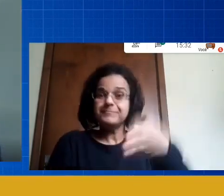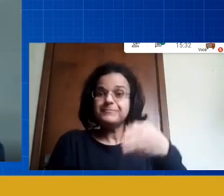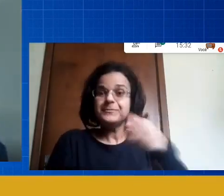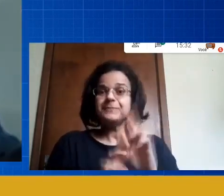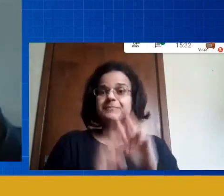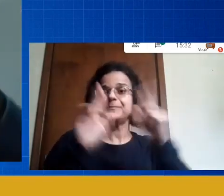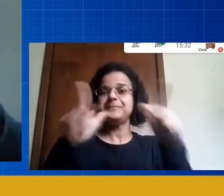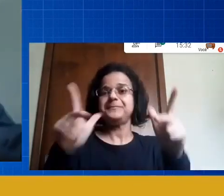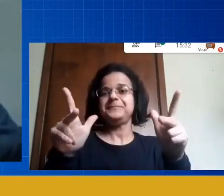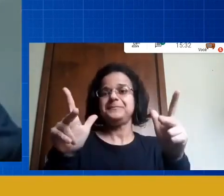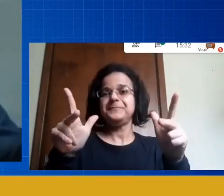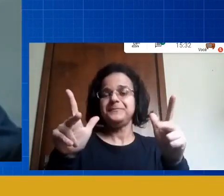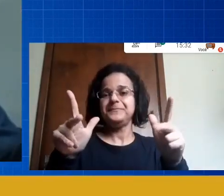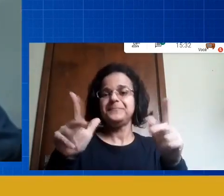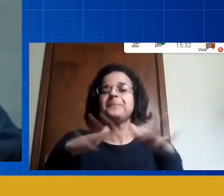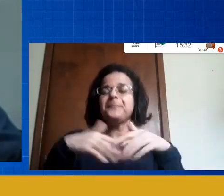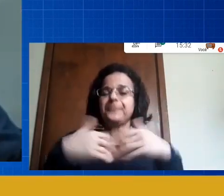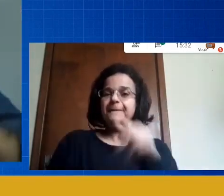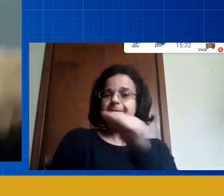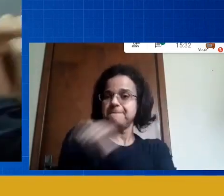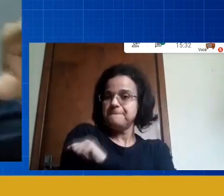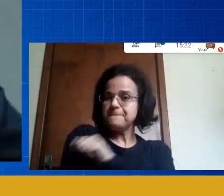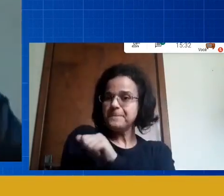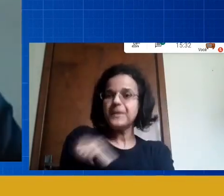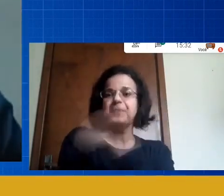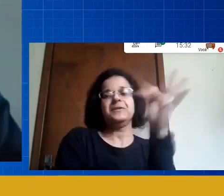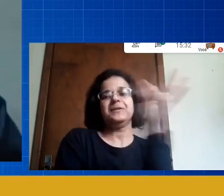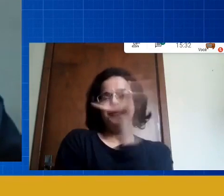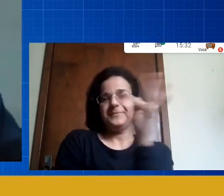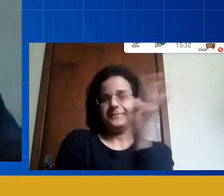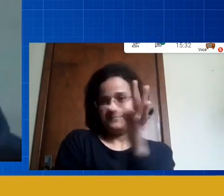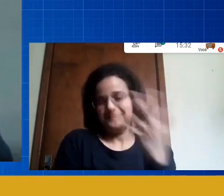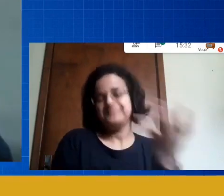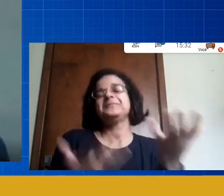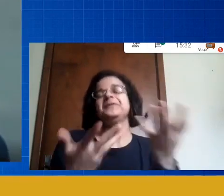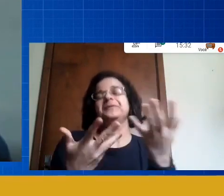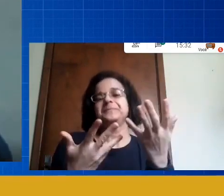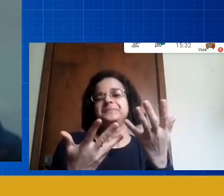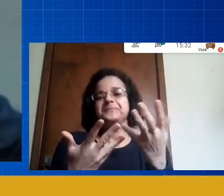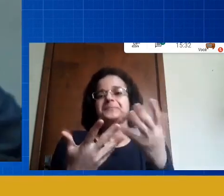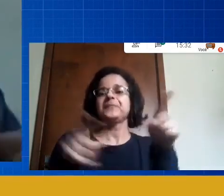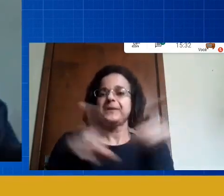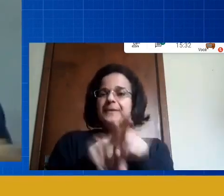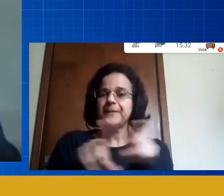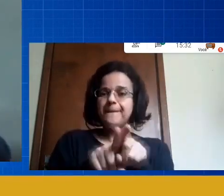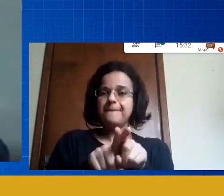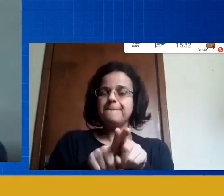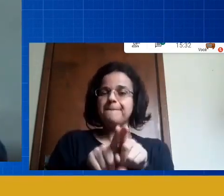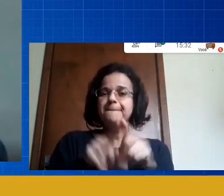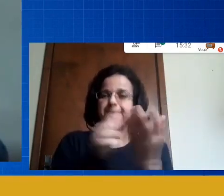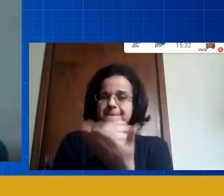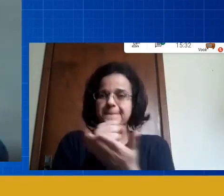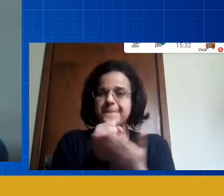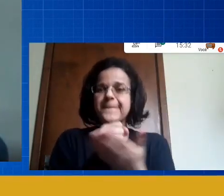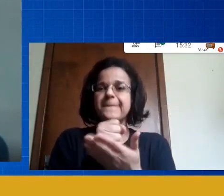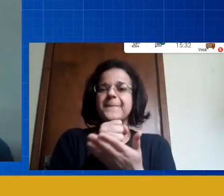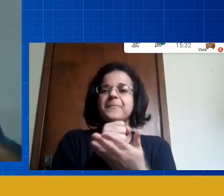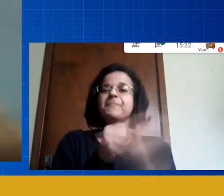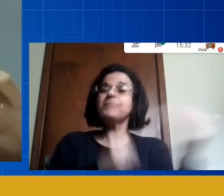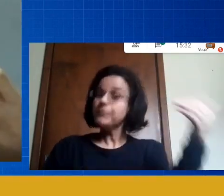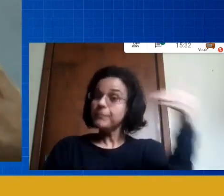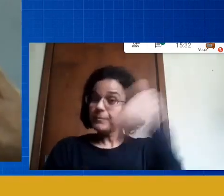diferente o aluno da universidade o aluno da educação básica vai vir diferente